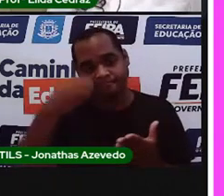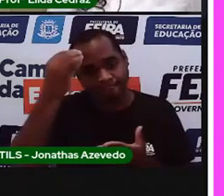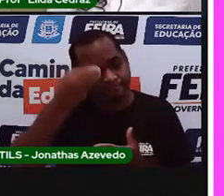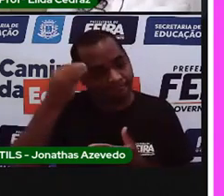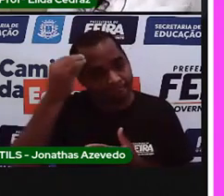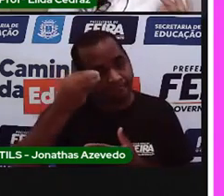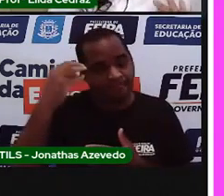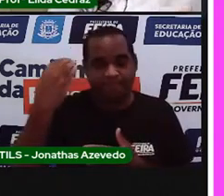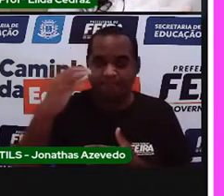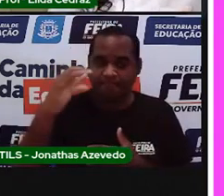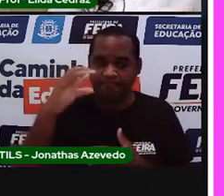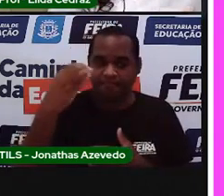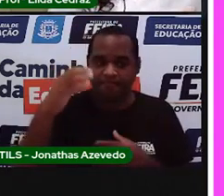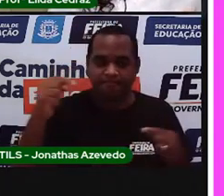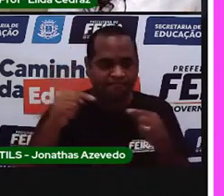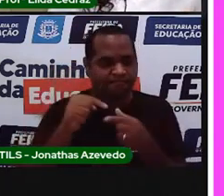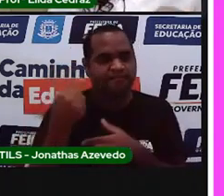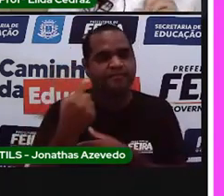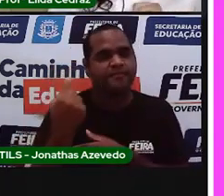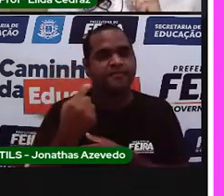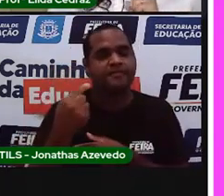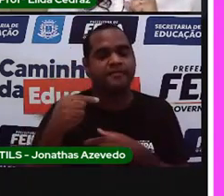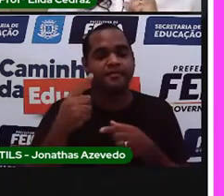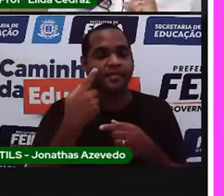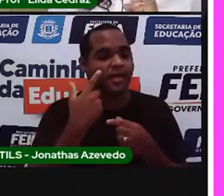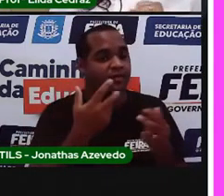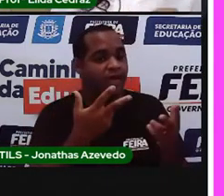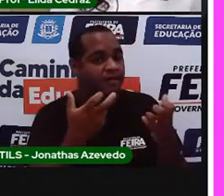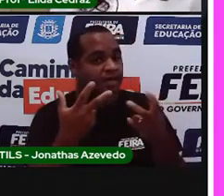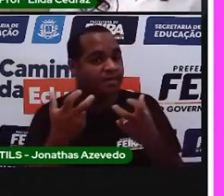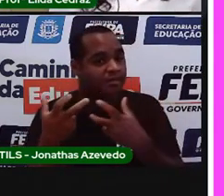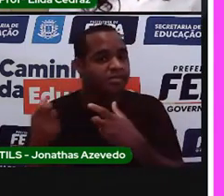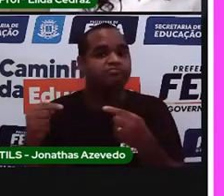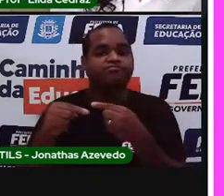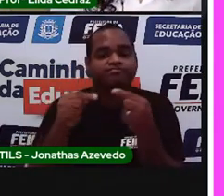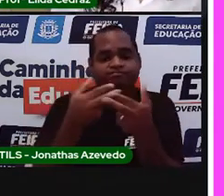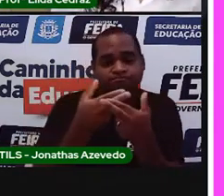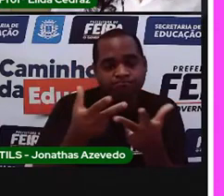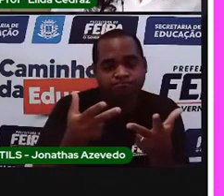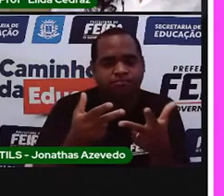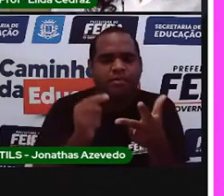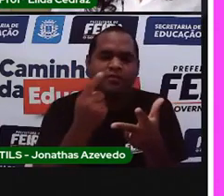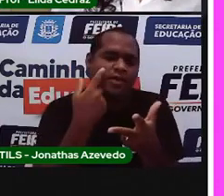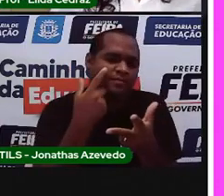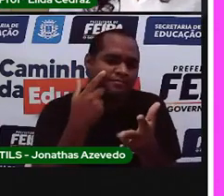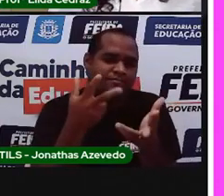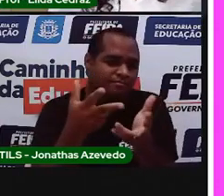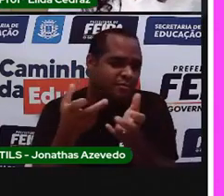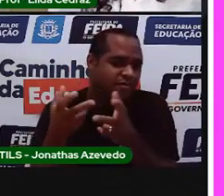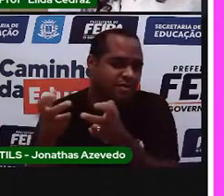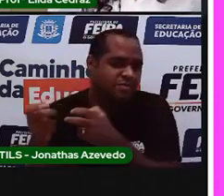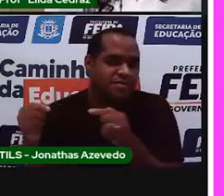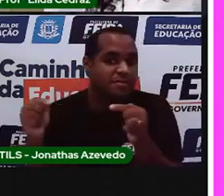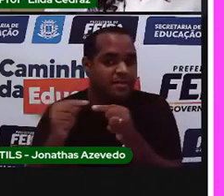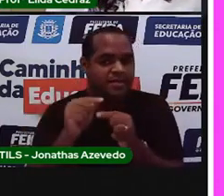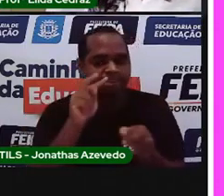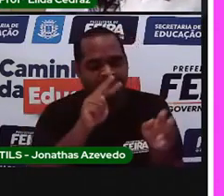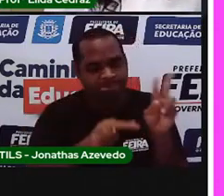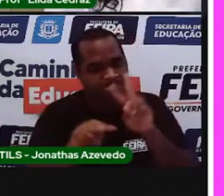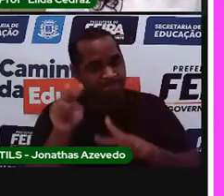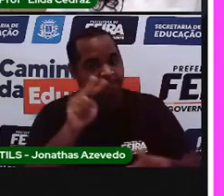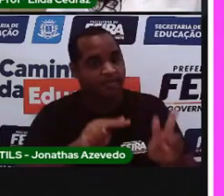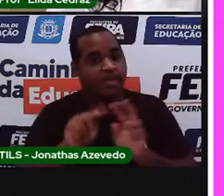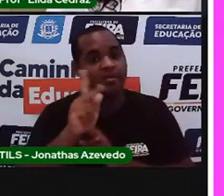científicas. Primeiro, ele faz a observação, que foi o que você fez aí assistindo